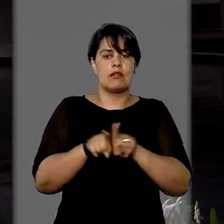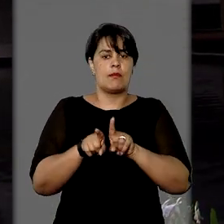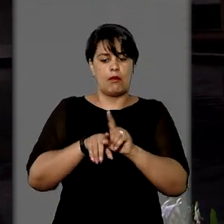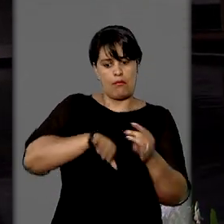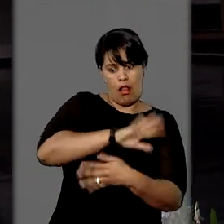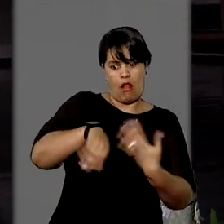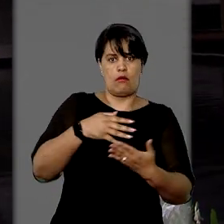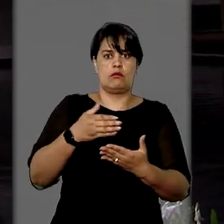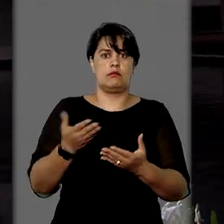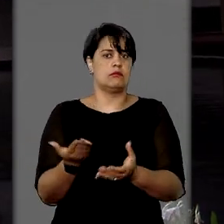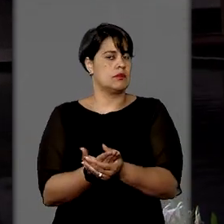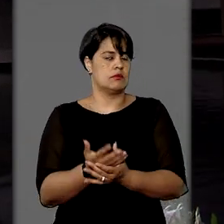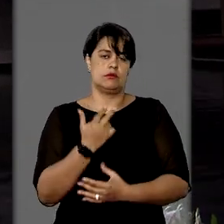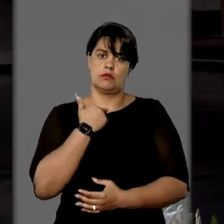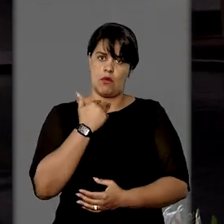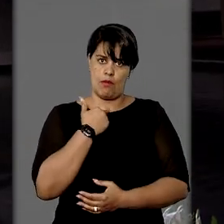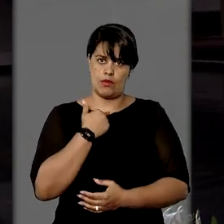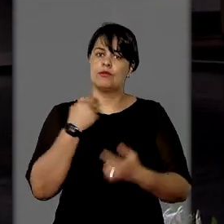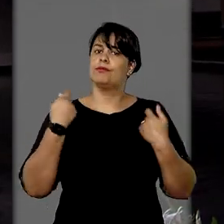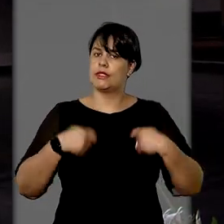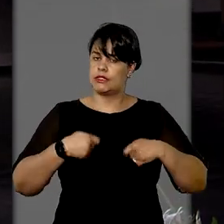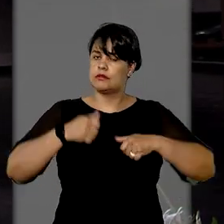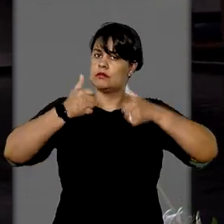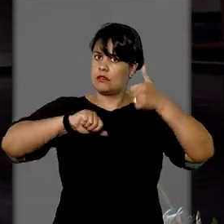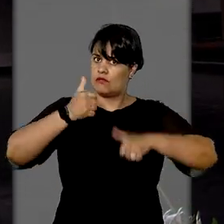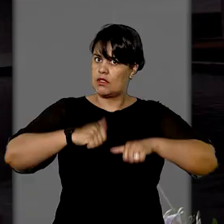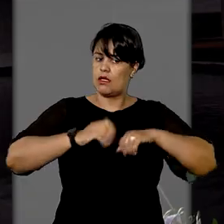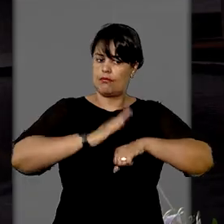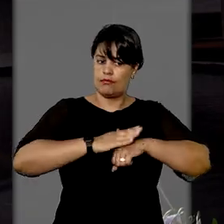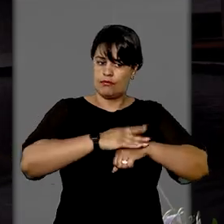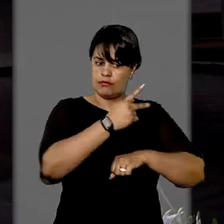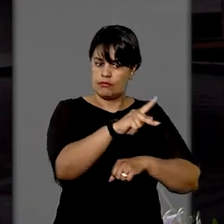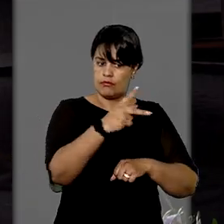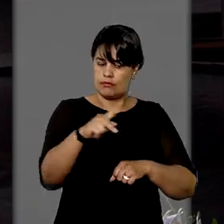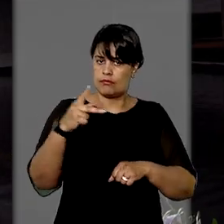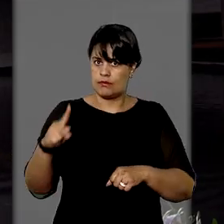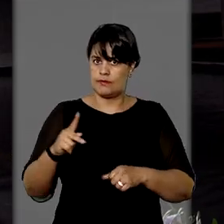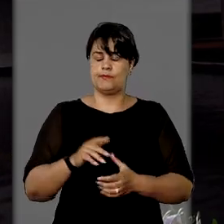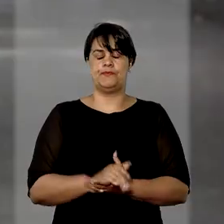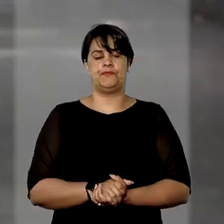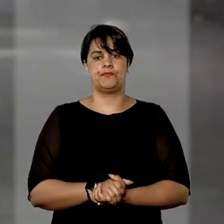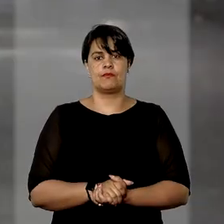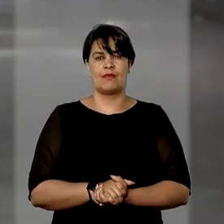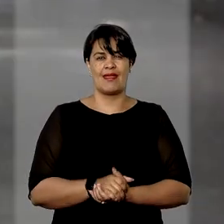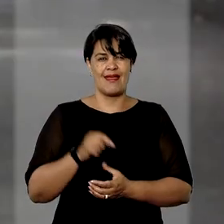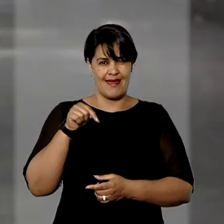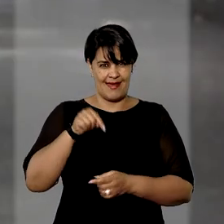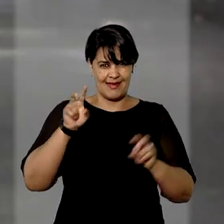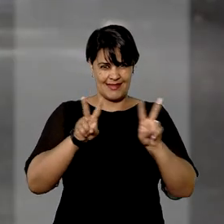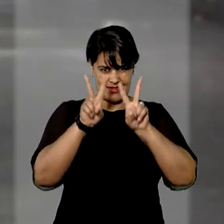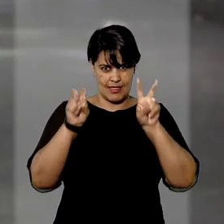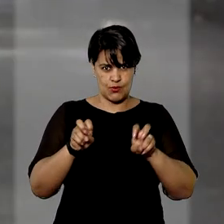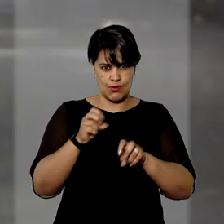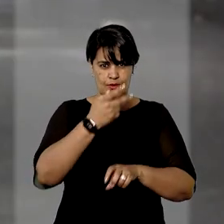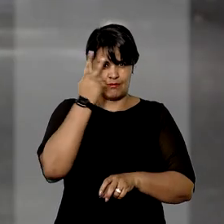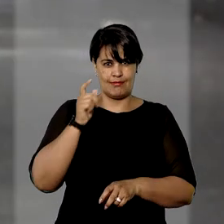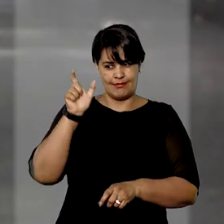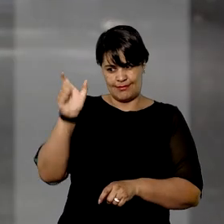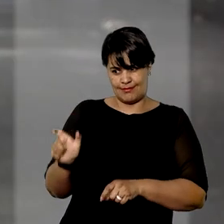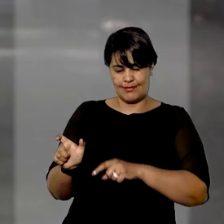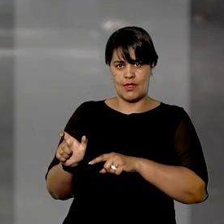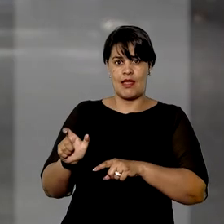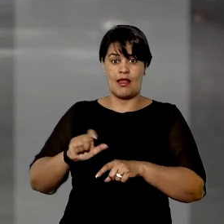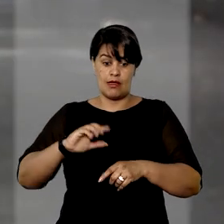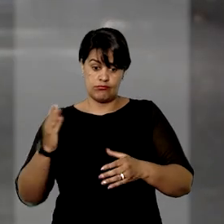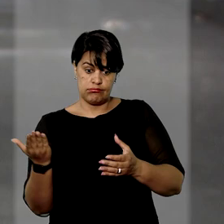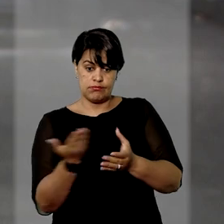tumulto processual, situações que devem ser avaliadas pelo magistrado em cada caso. No processo analisado, uma credora